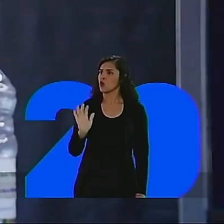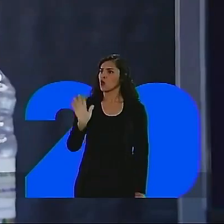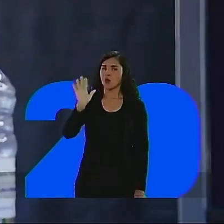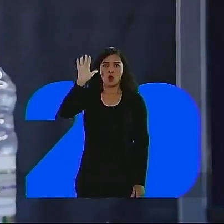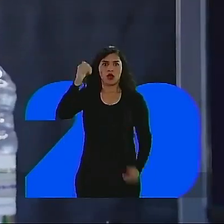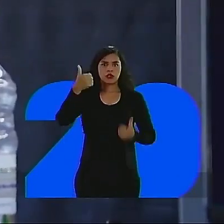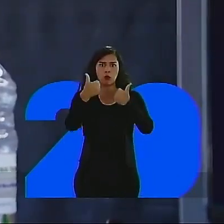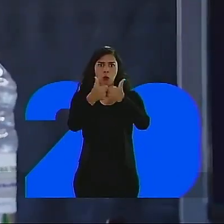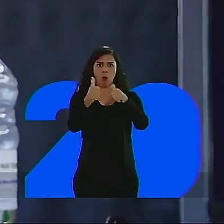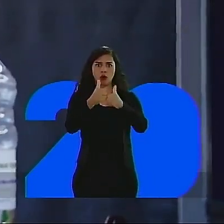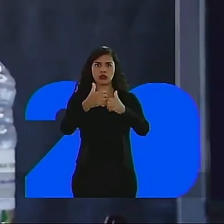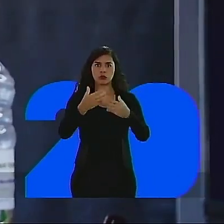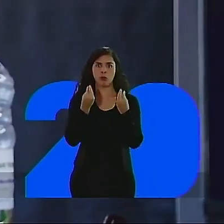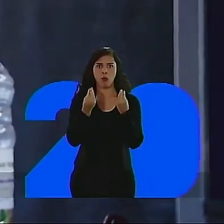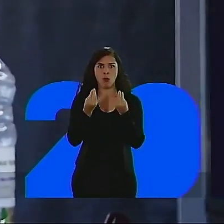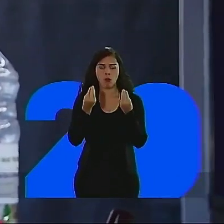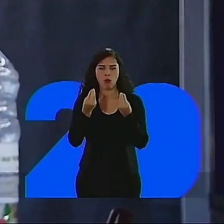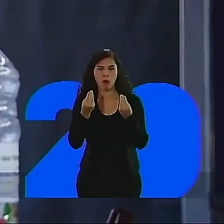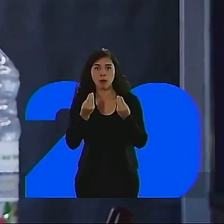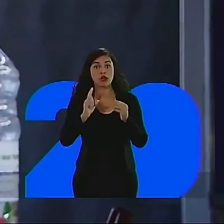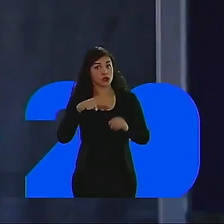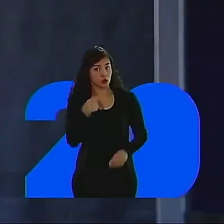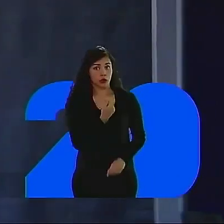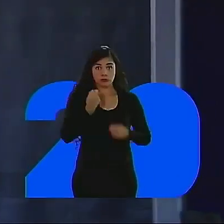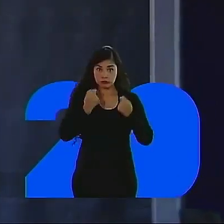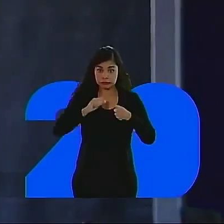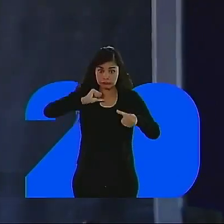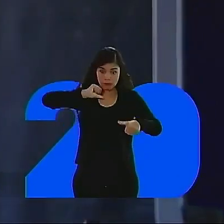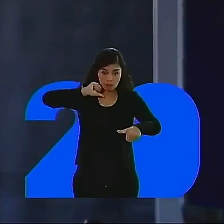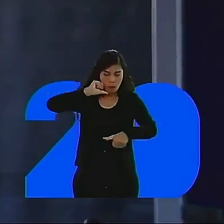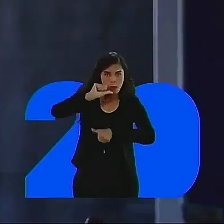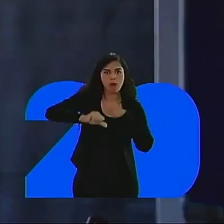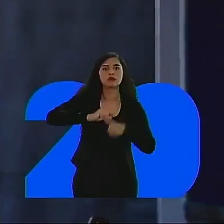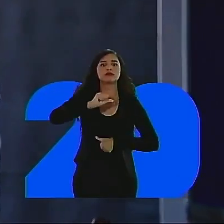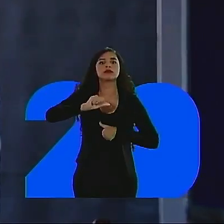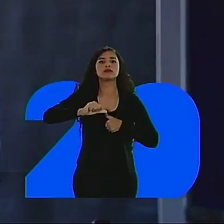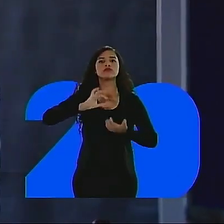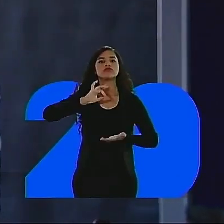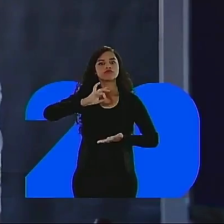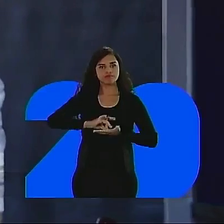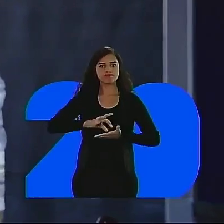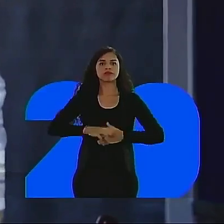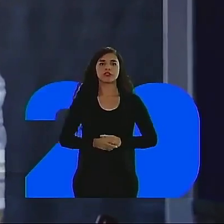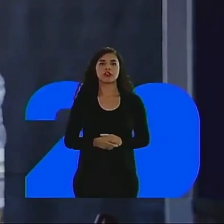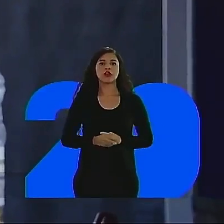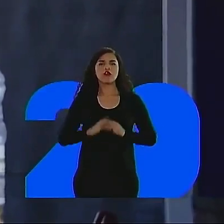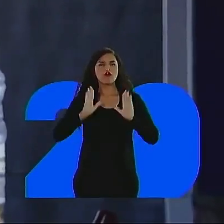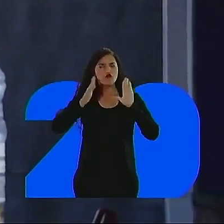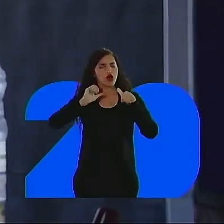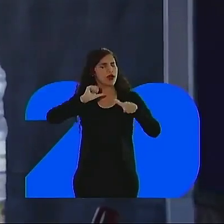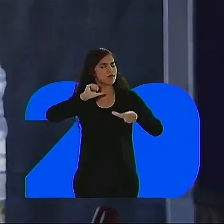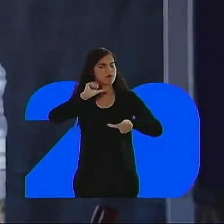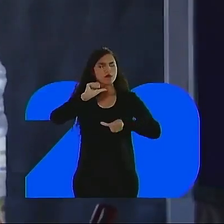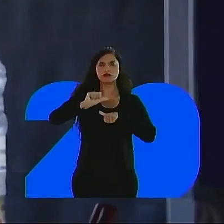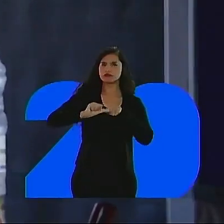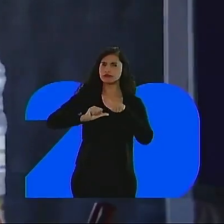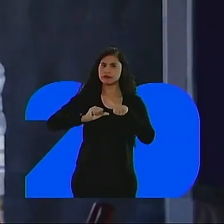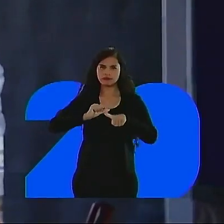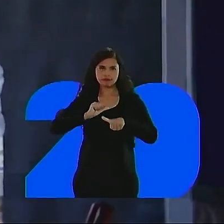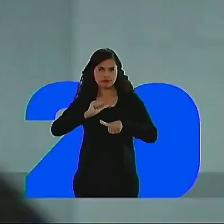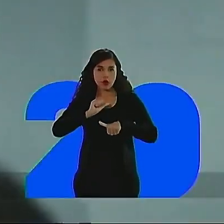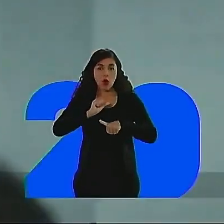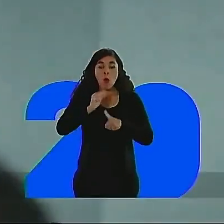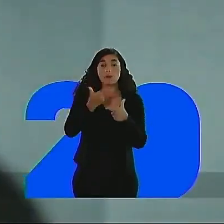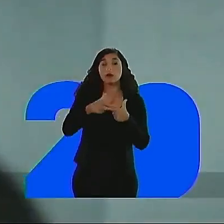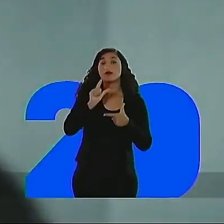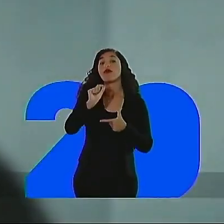do Nordeste. Não se sentem atendidas. Então nós vamos mudar esse formato. Não dá mais para continuar como está.